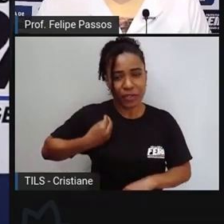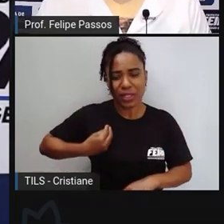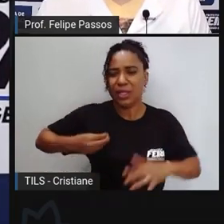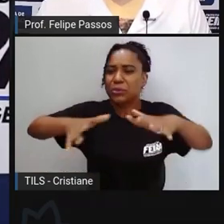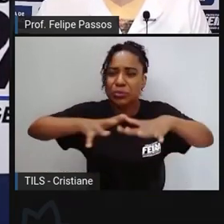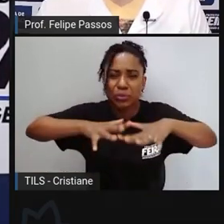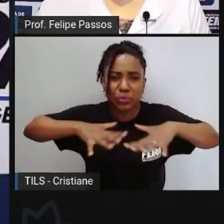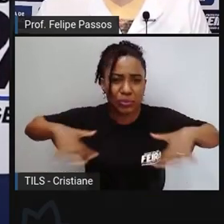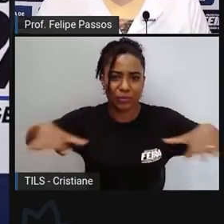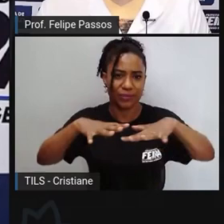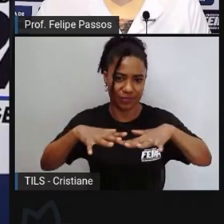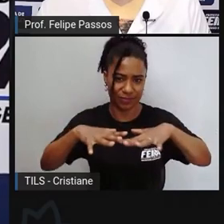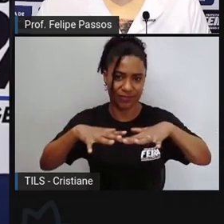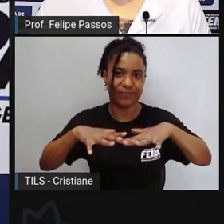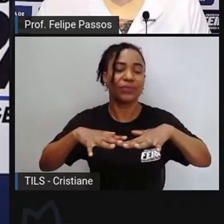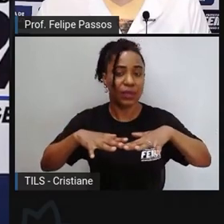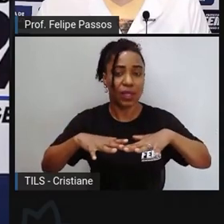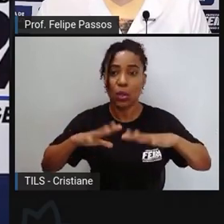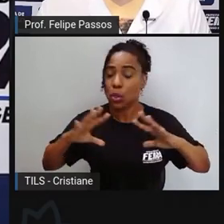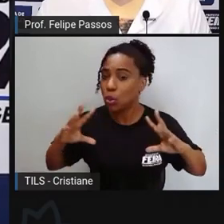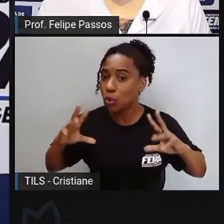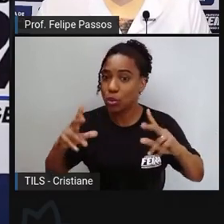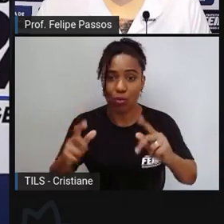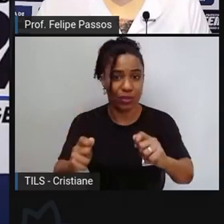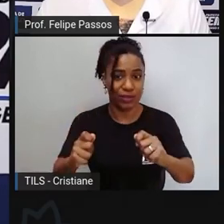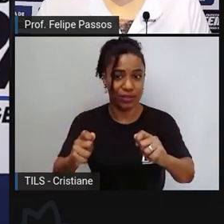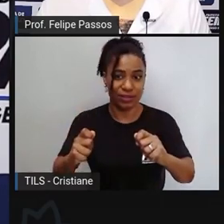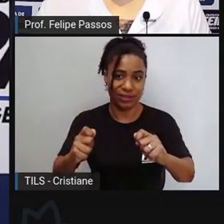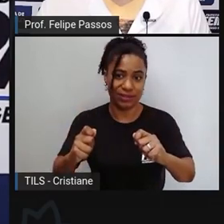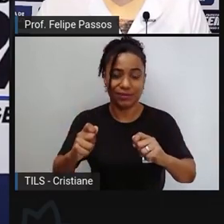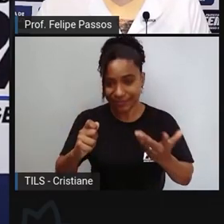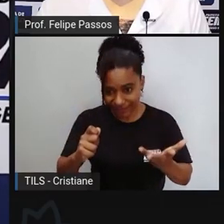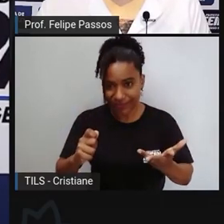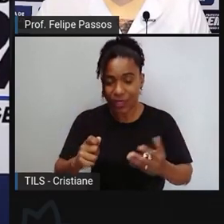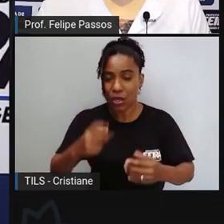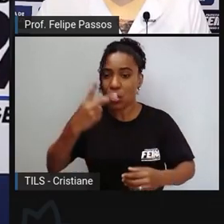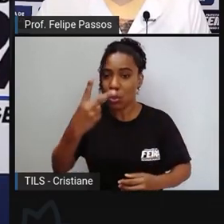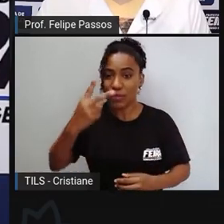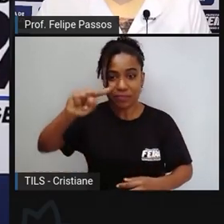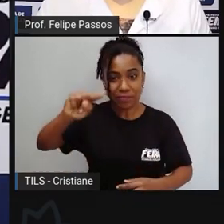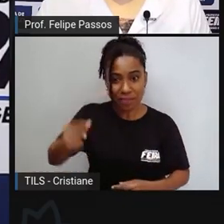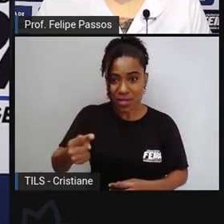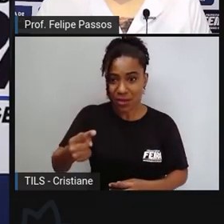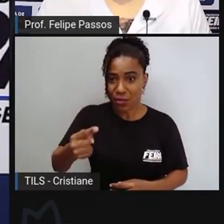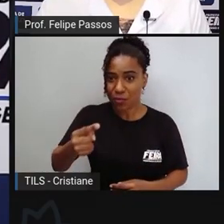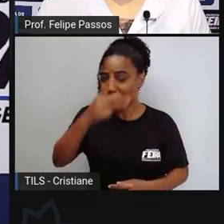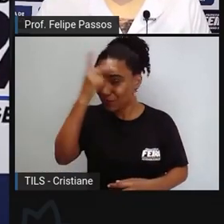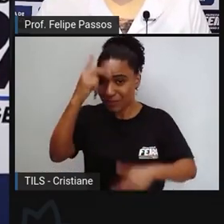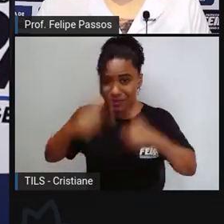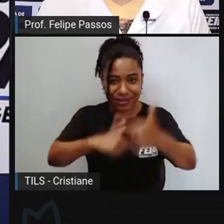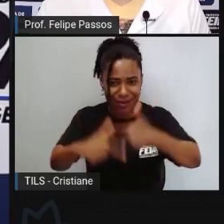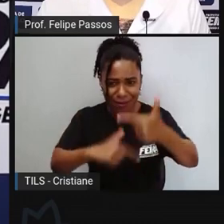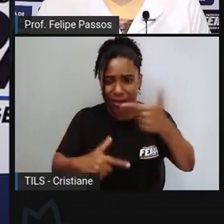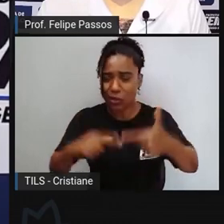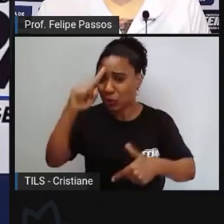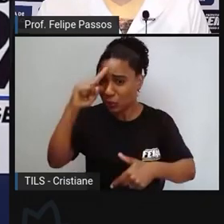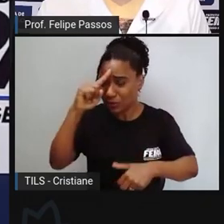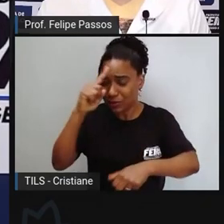2 mil funcionários passavam por treinamentos diários